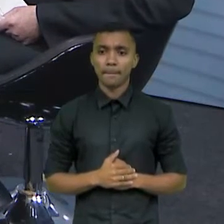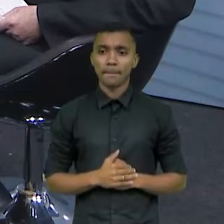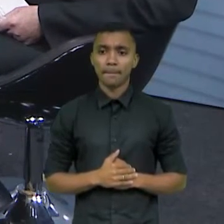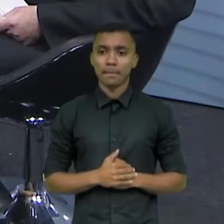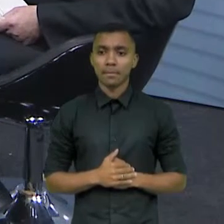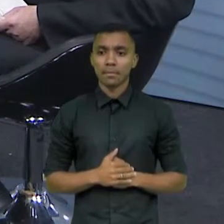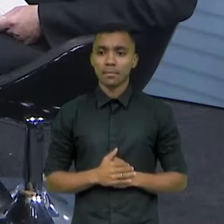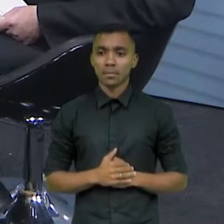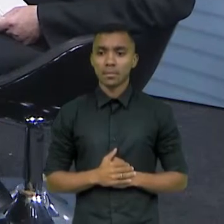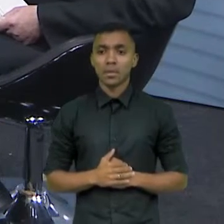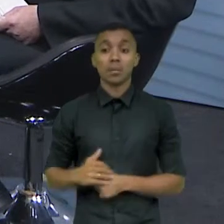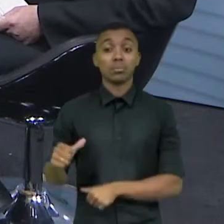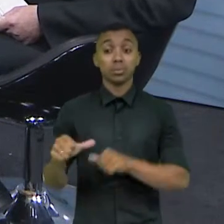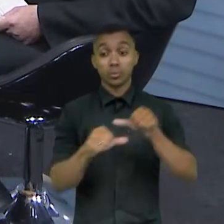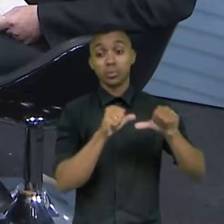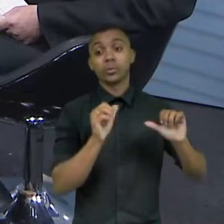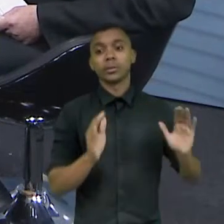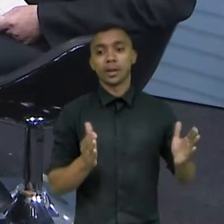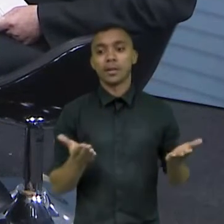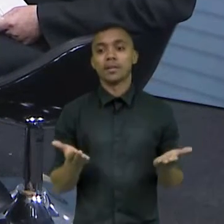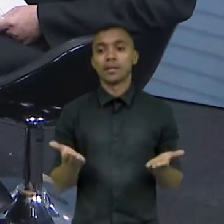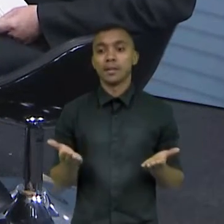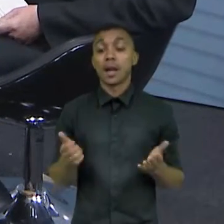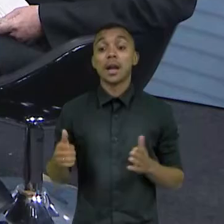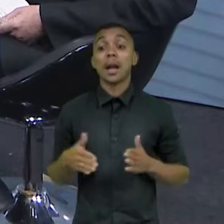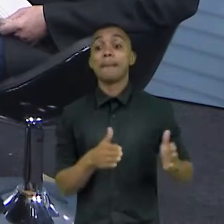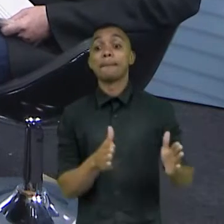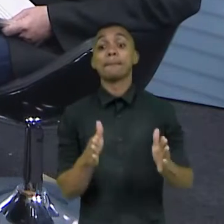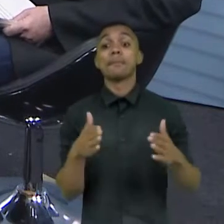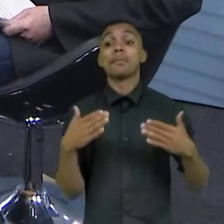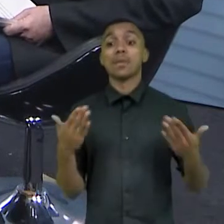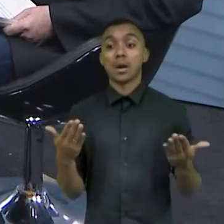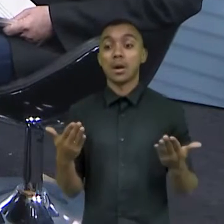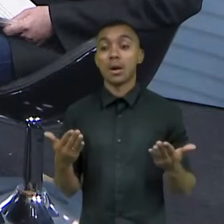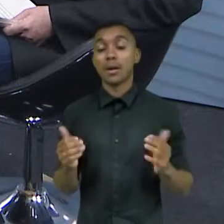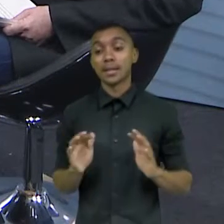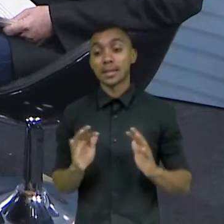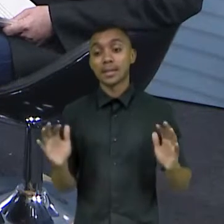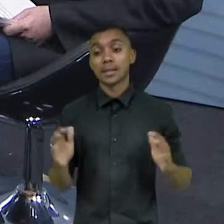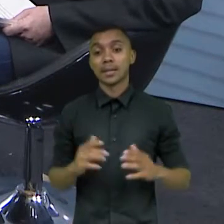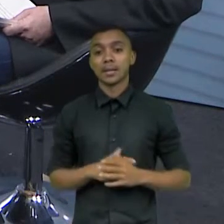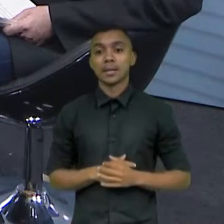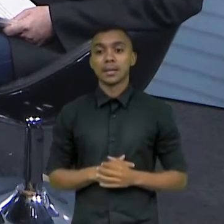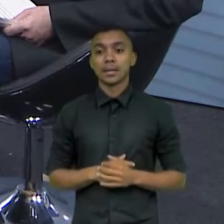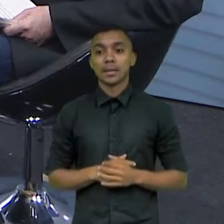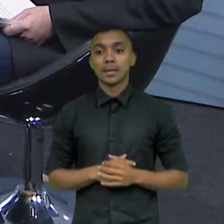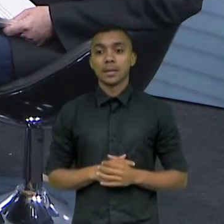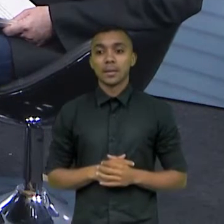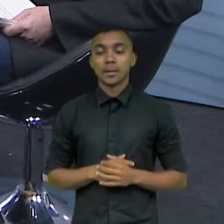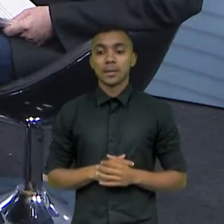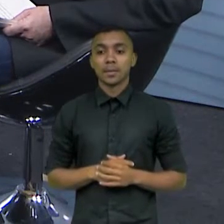Essa chave está sendo virada. E o caminho é exatamente a gente... E é emprego.